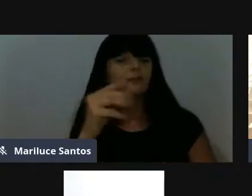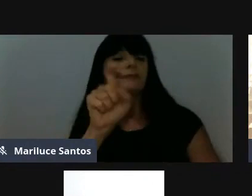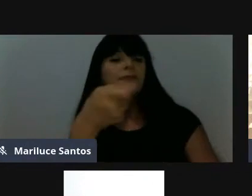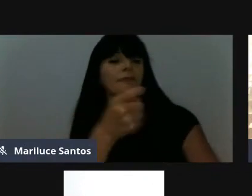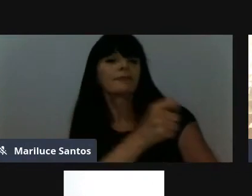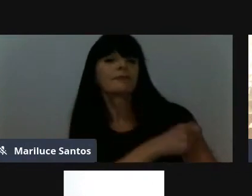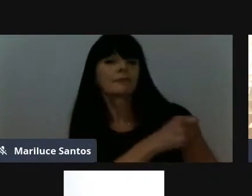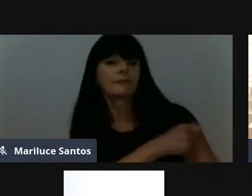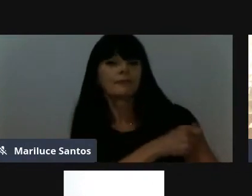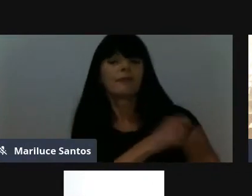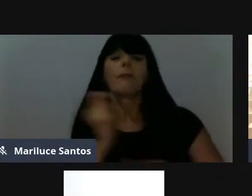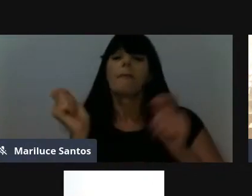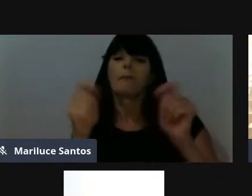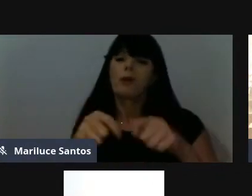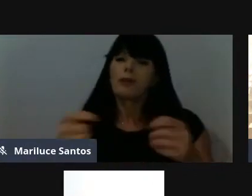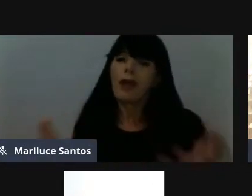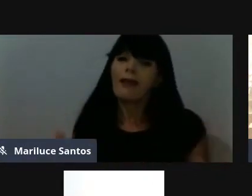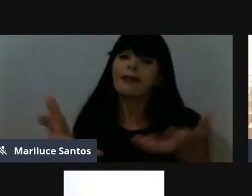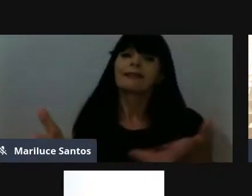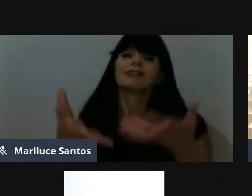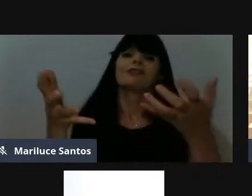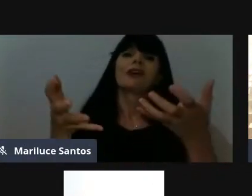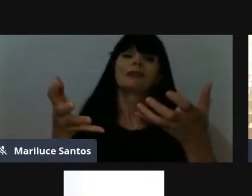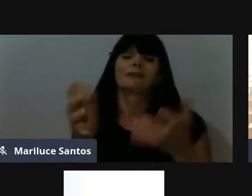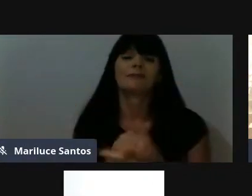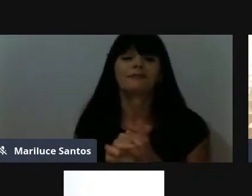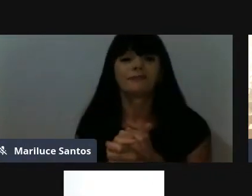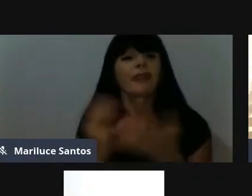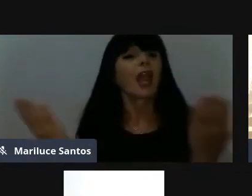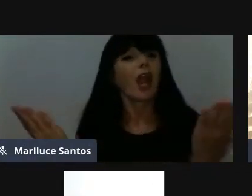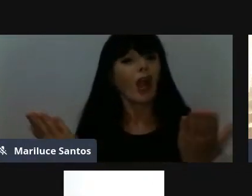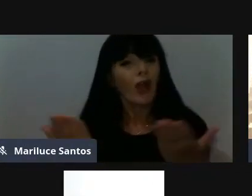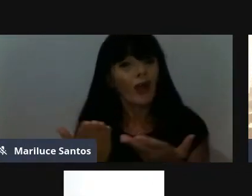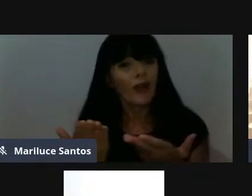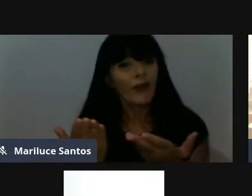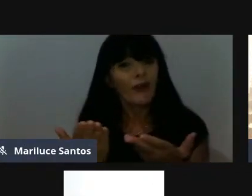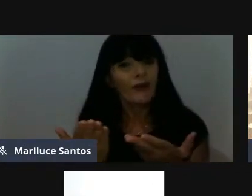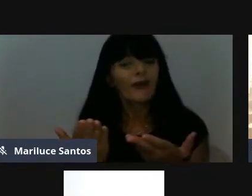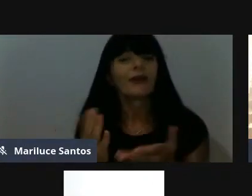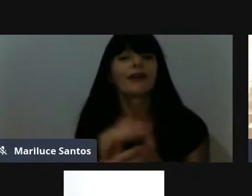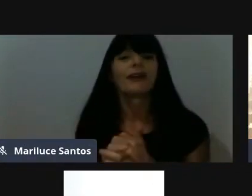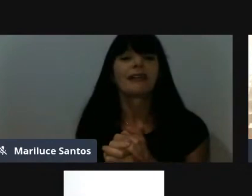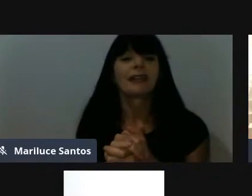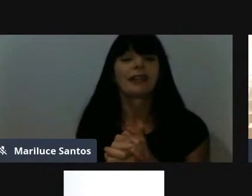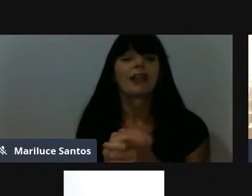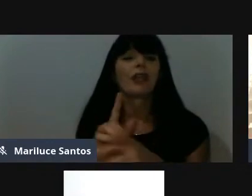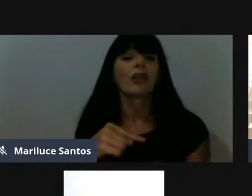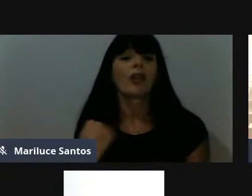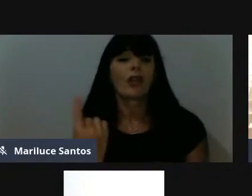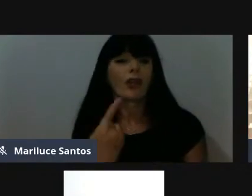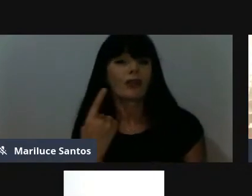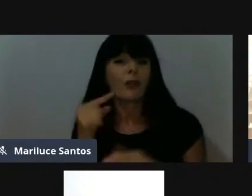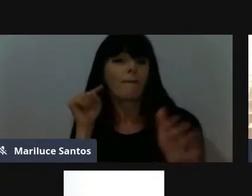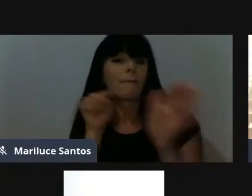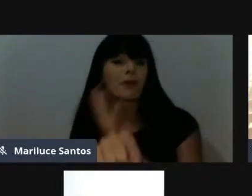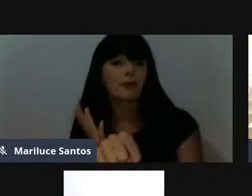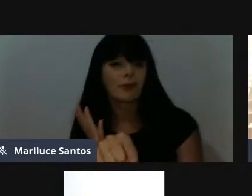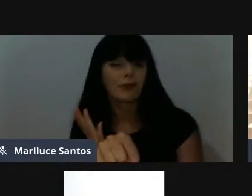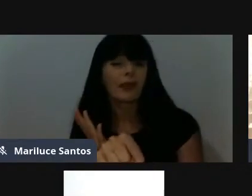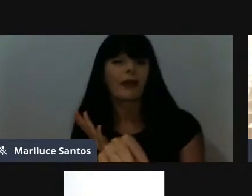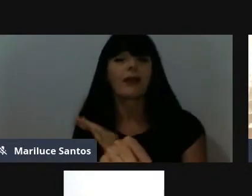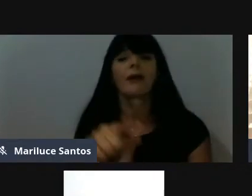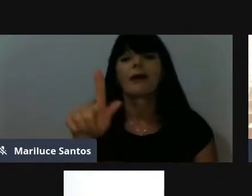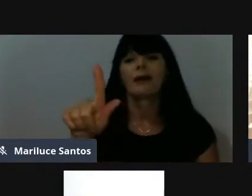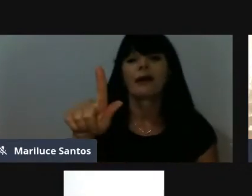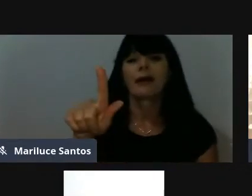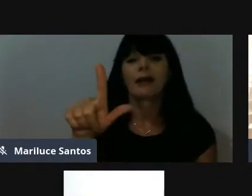inspiração. Agora nós vamos para a rodada de questões para o